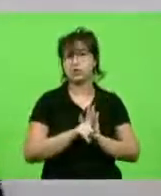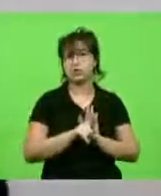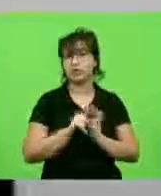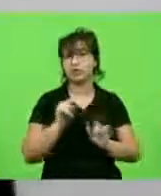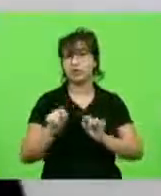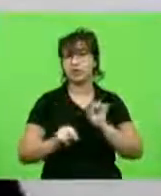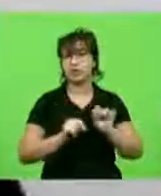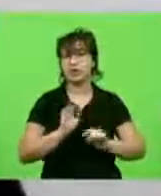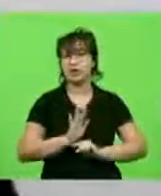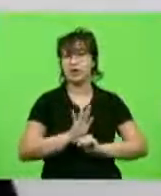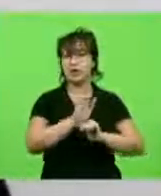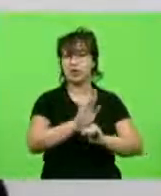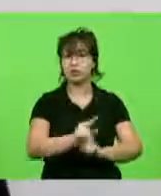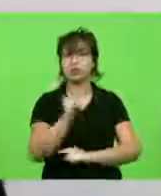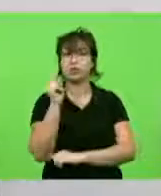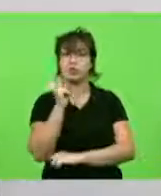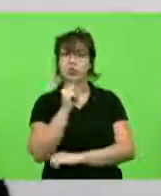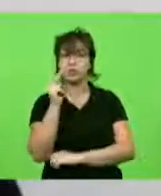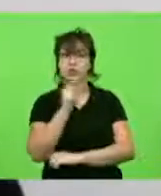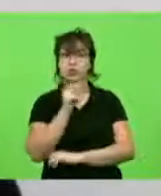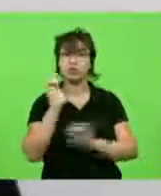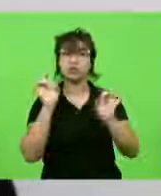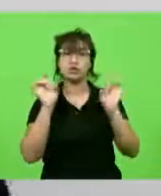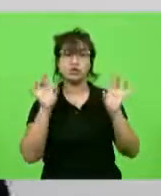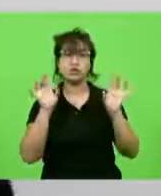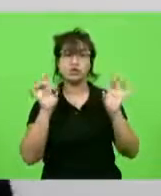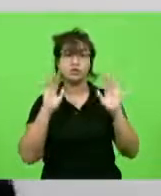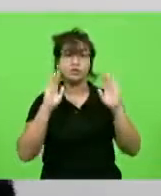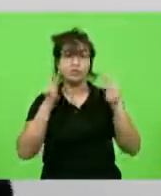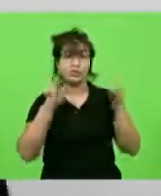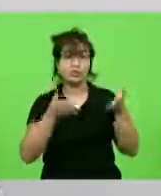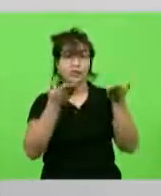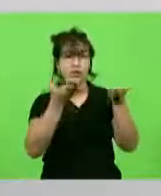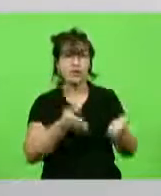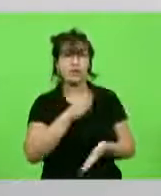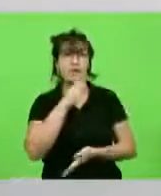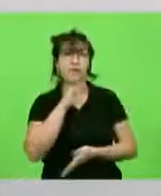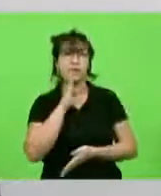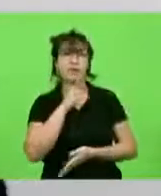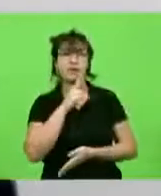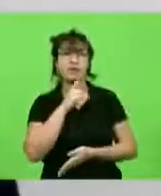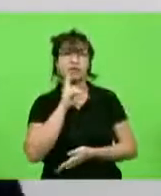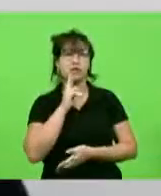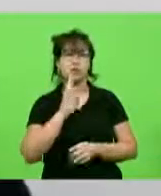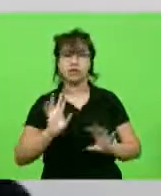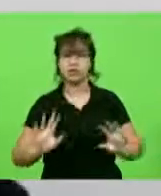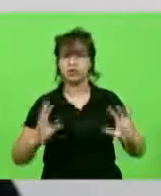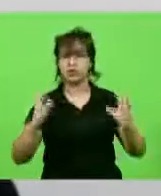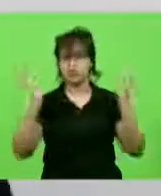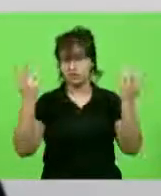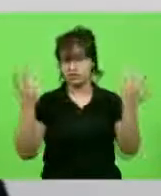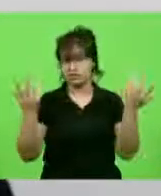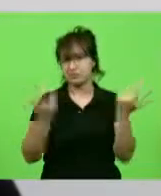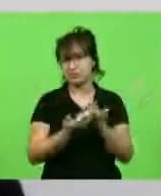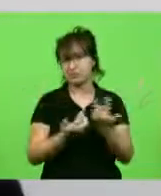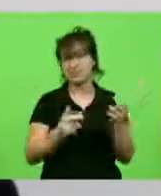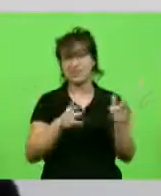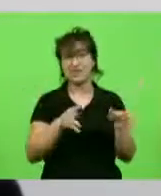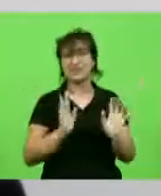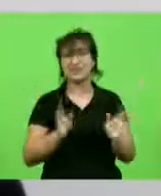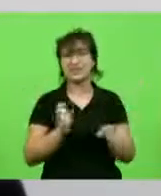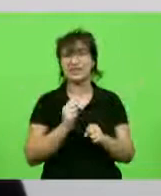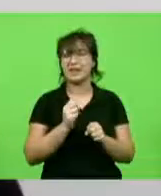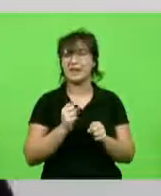auxílio emergencial especialmente aos setores de bares, restaurantes, setores de eventos que estão há muito tempo fechados,